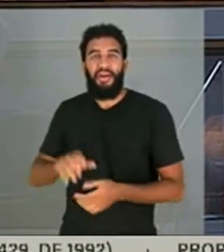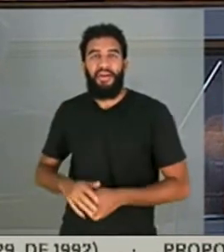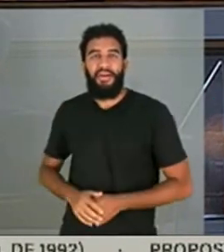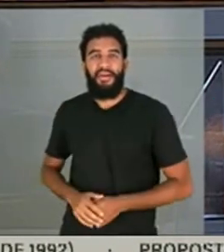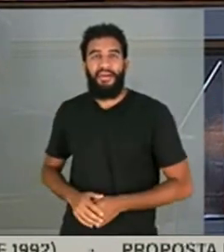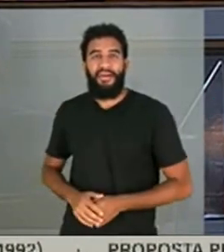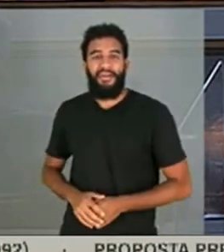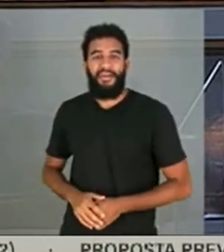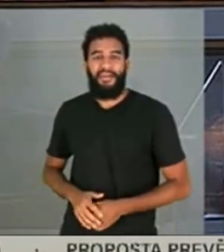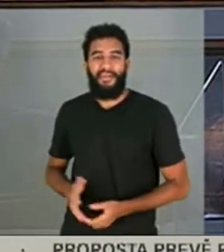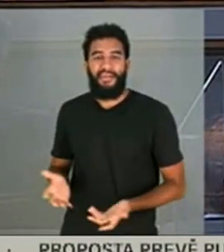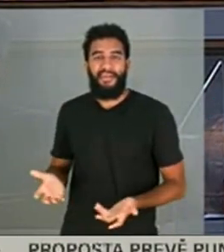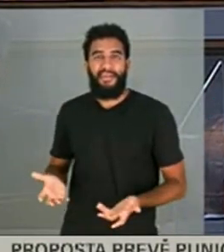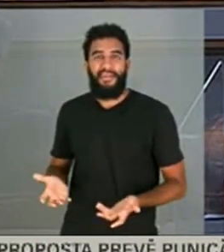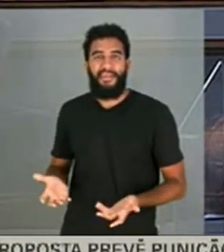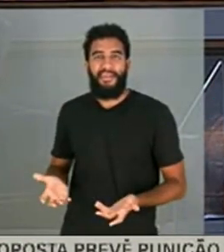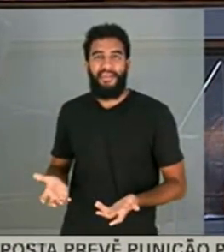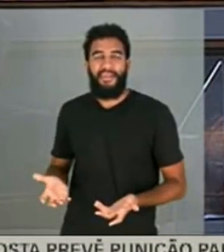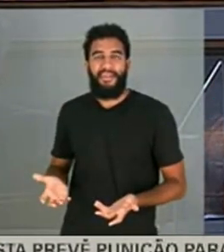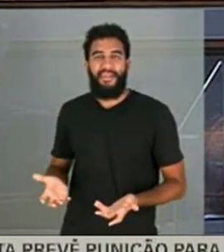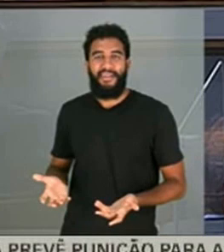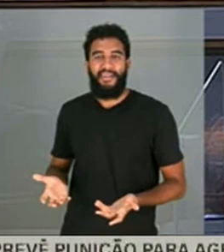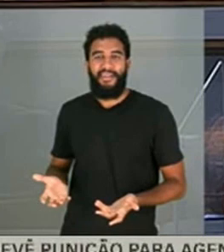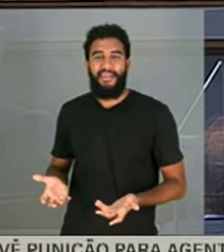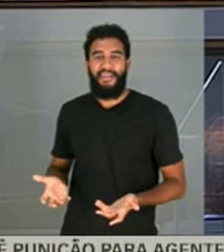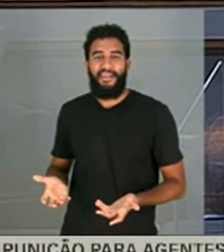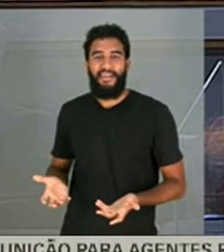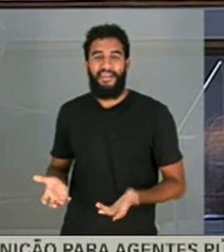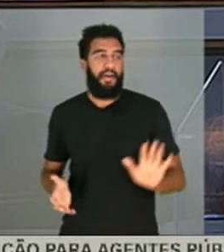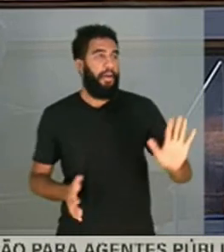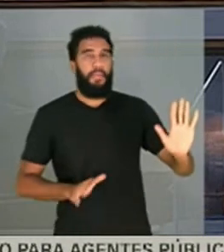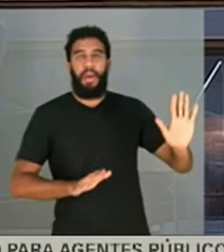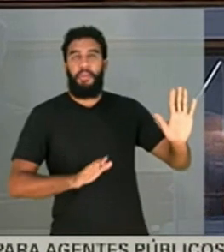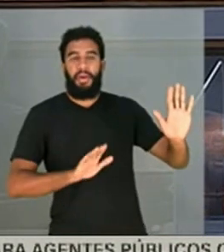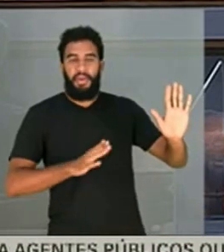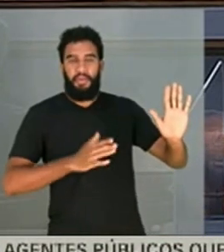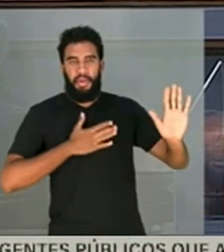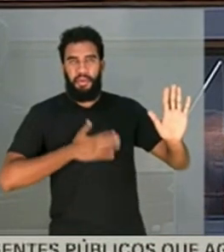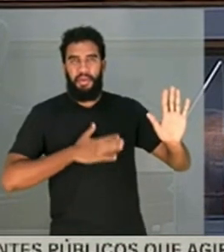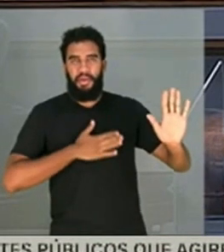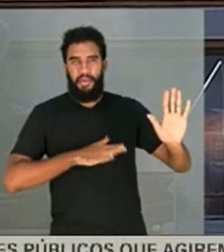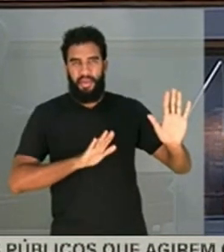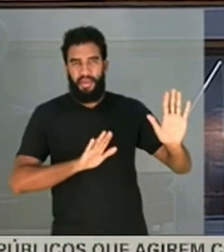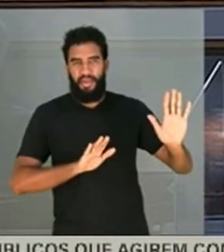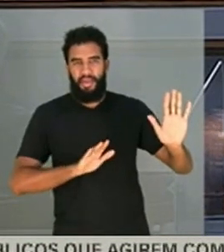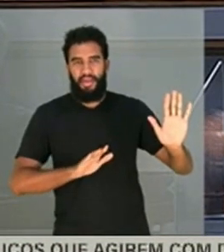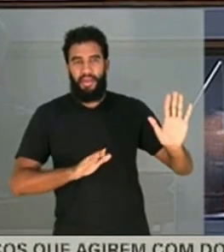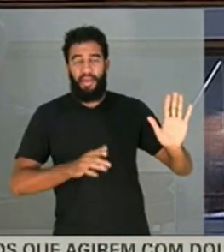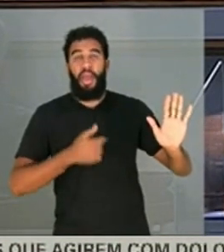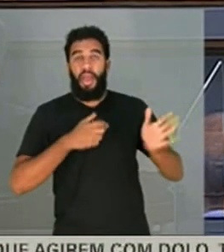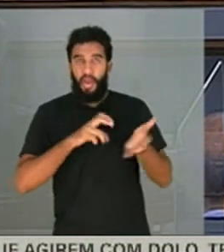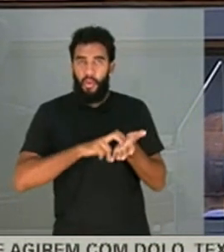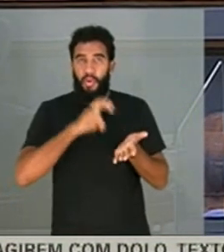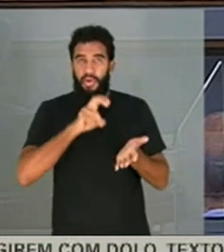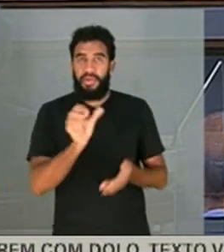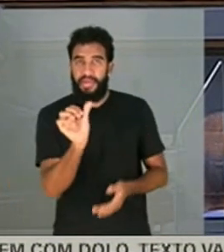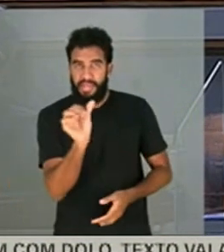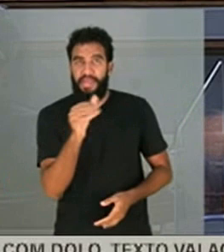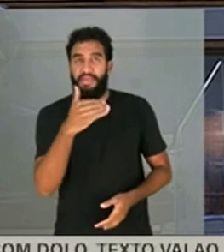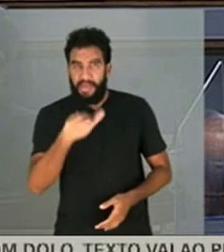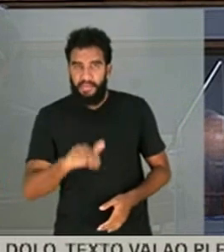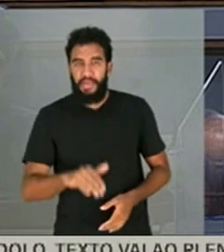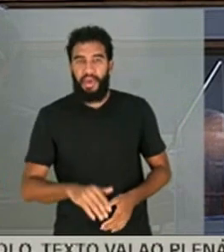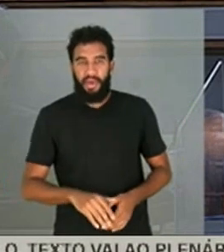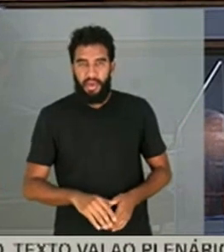só. Não, me lembra aí, acordei. Pessoal, me acordei, me acordei 6h30,